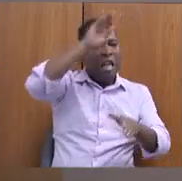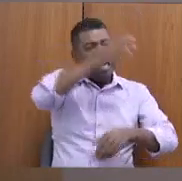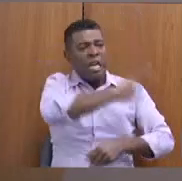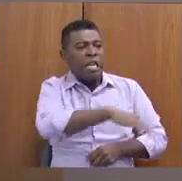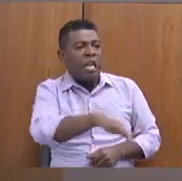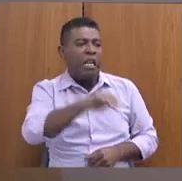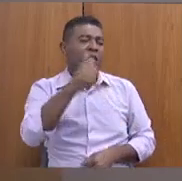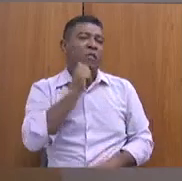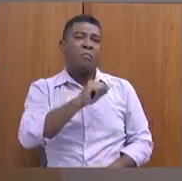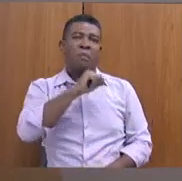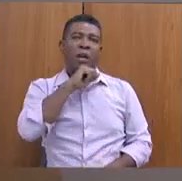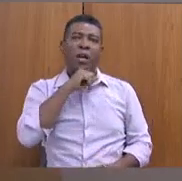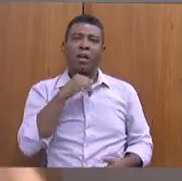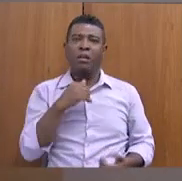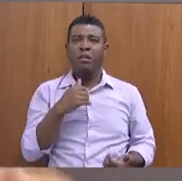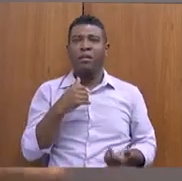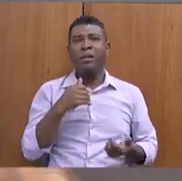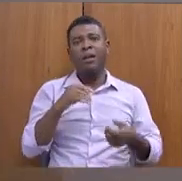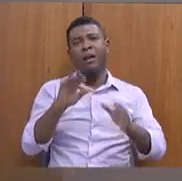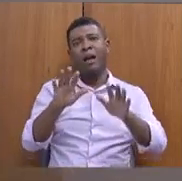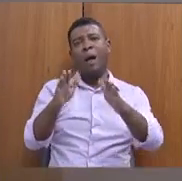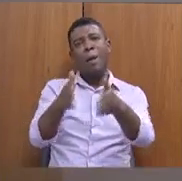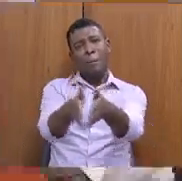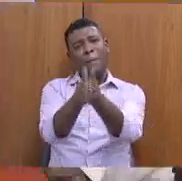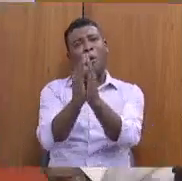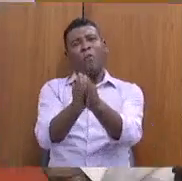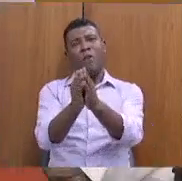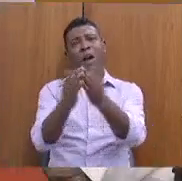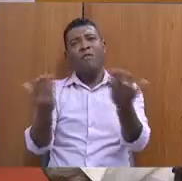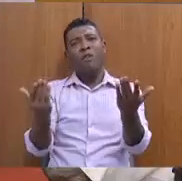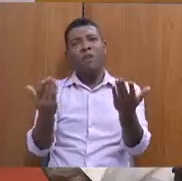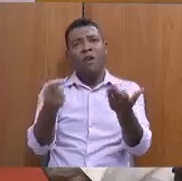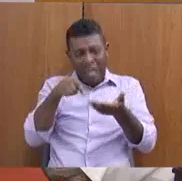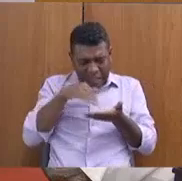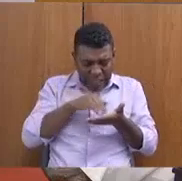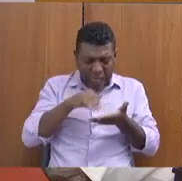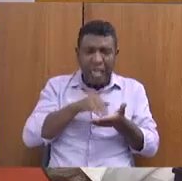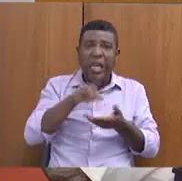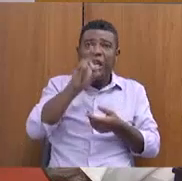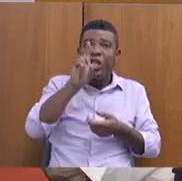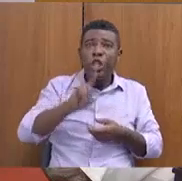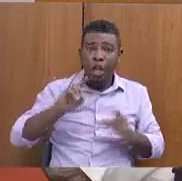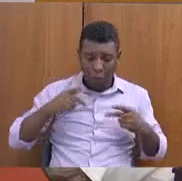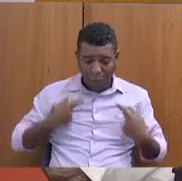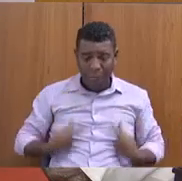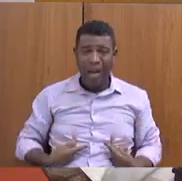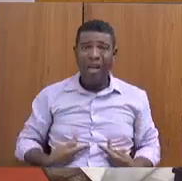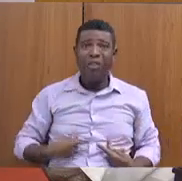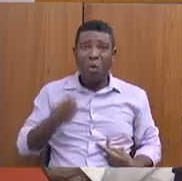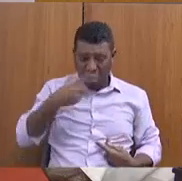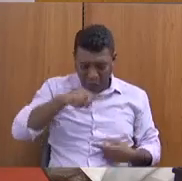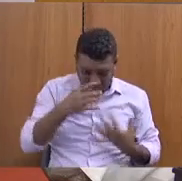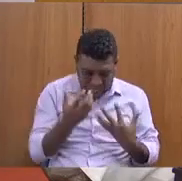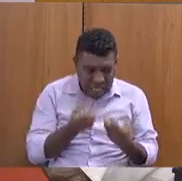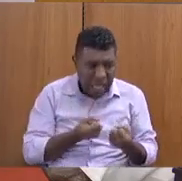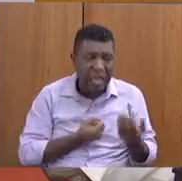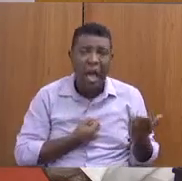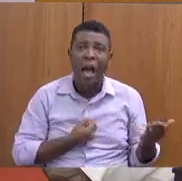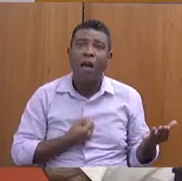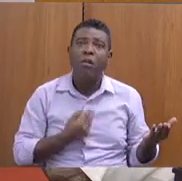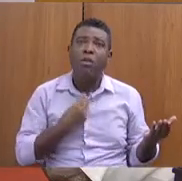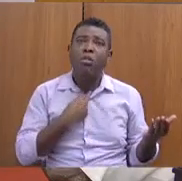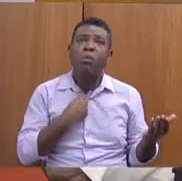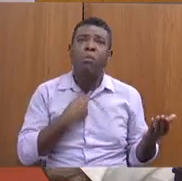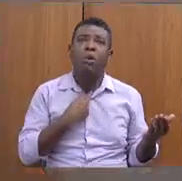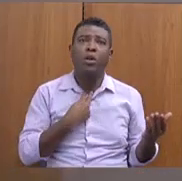secretária, isso é direitos humanos. Essa secretaria aqui é de direitos humanos e nós não podemos admitir. Agora, o